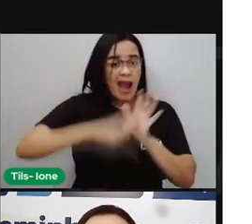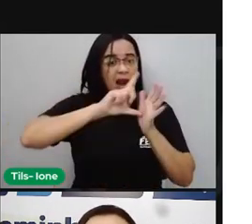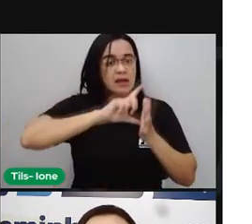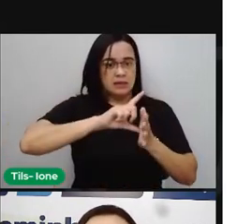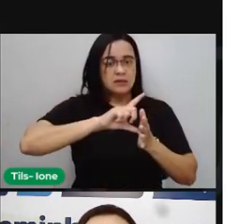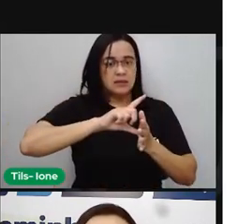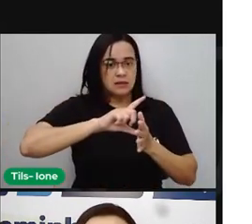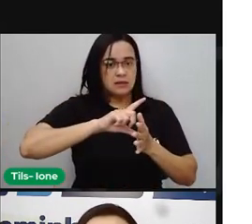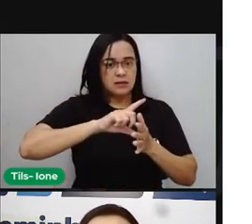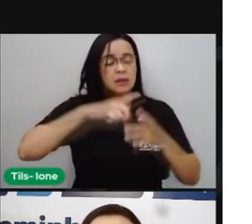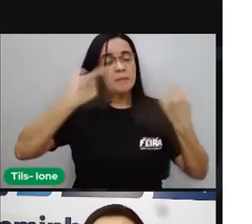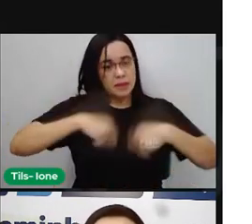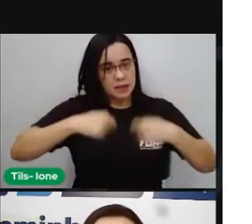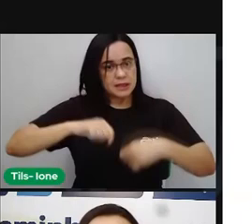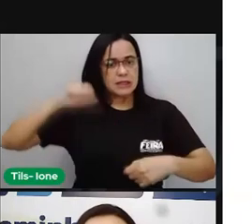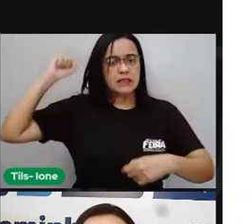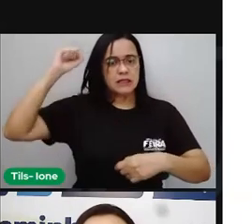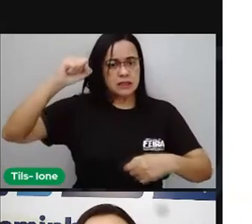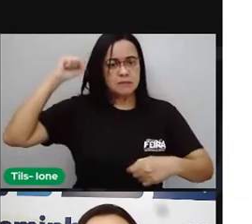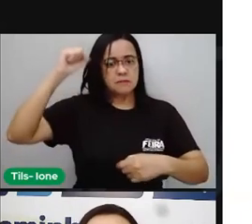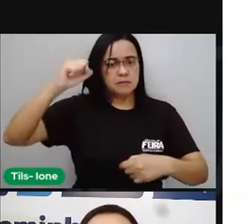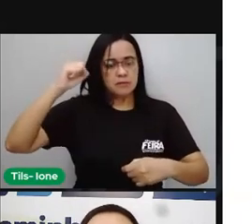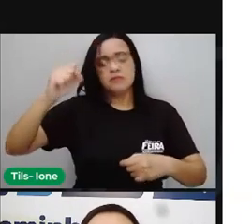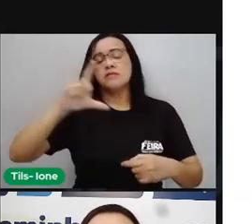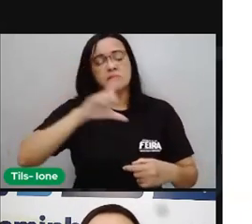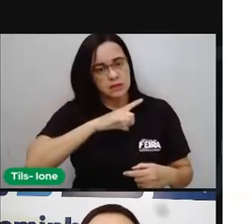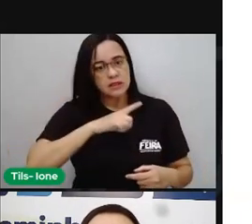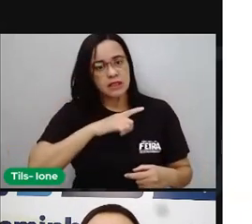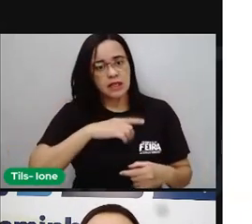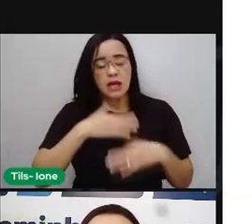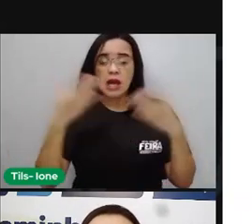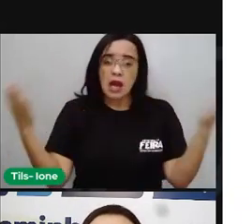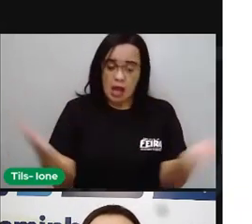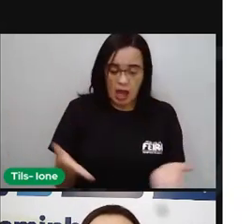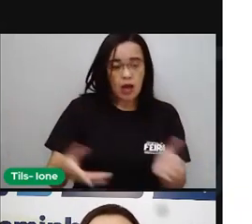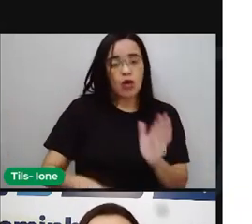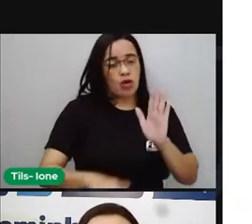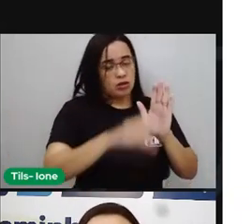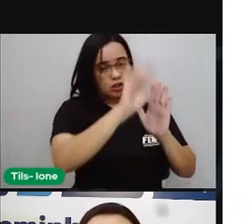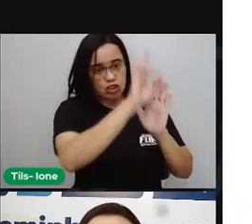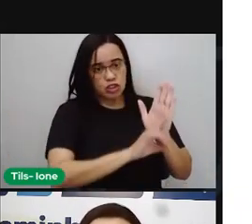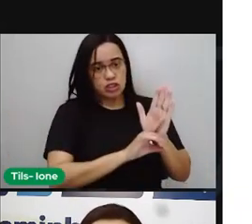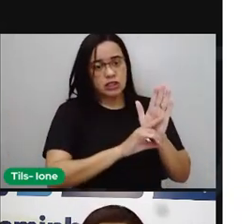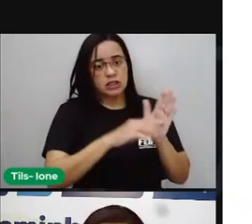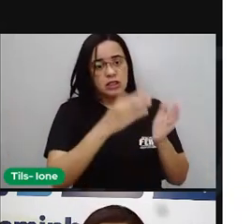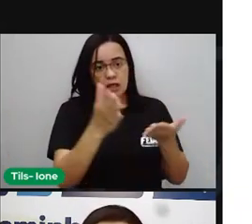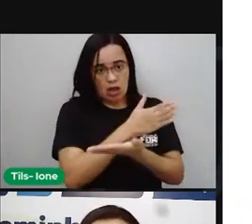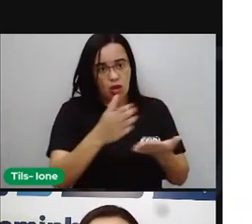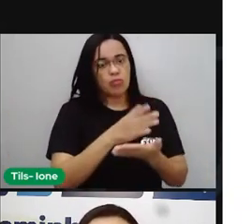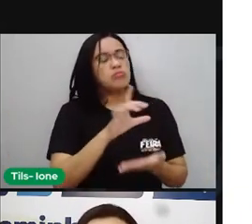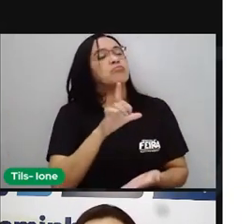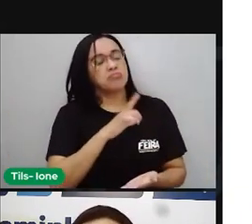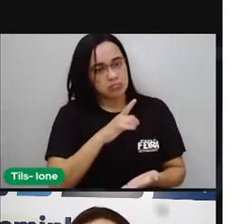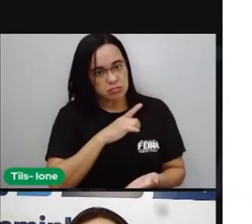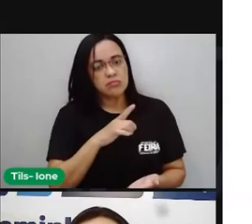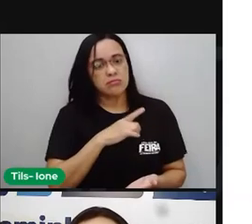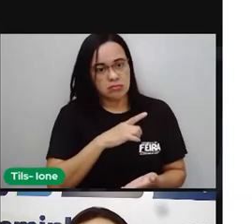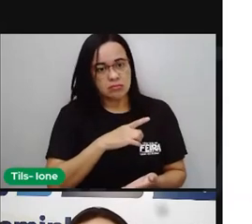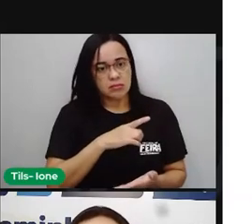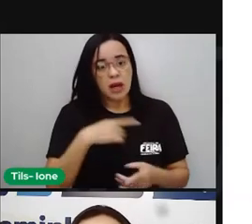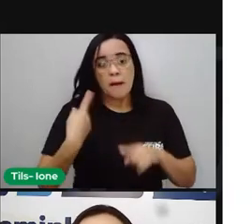da cidadania no nosso país. Então, os direitos, eles não aparecem do nada. As